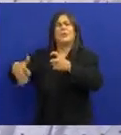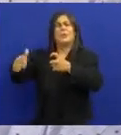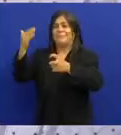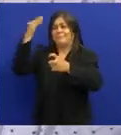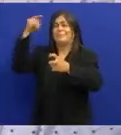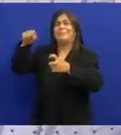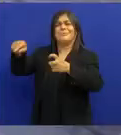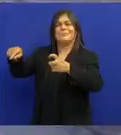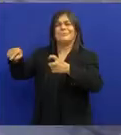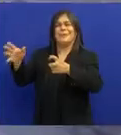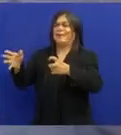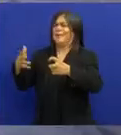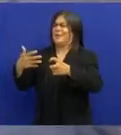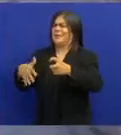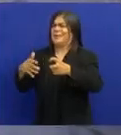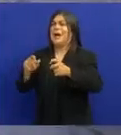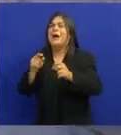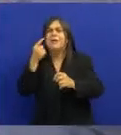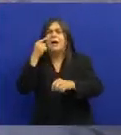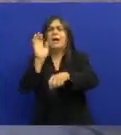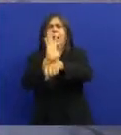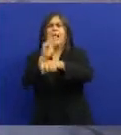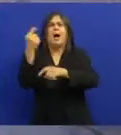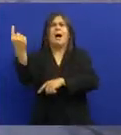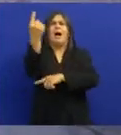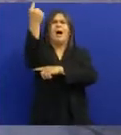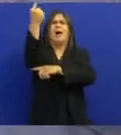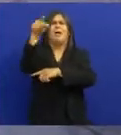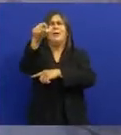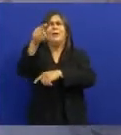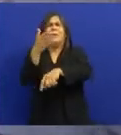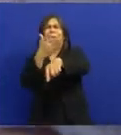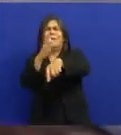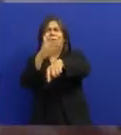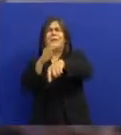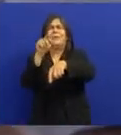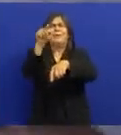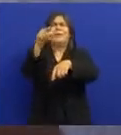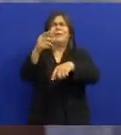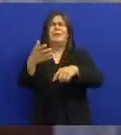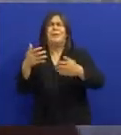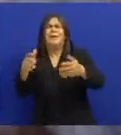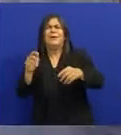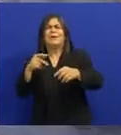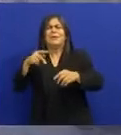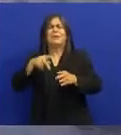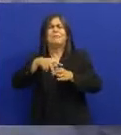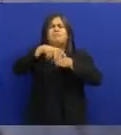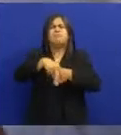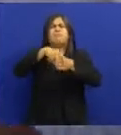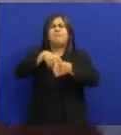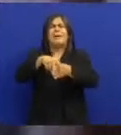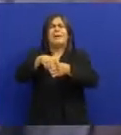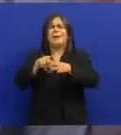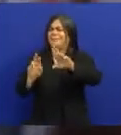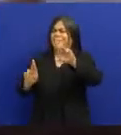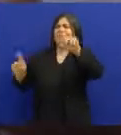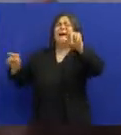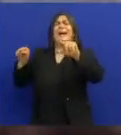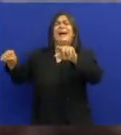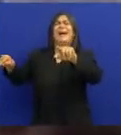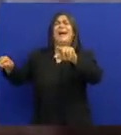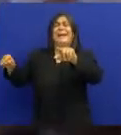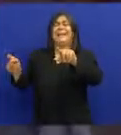-americano Eu digo Não, não pode ser esse O cara era alto Branco Uma coisa assim Totalmente